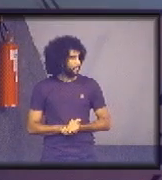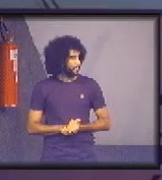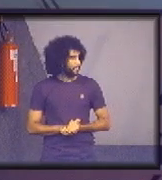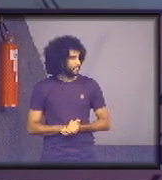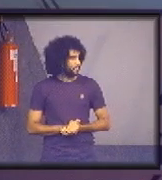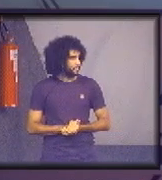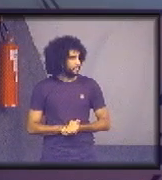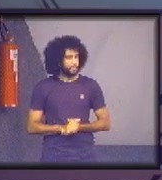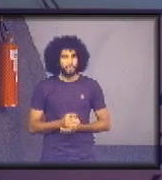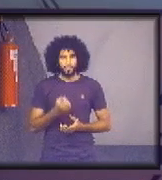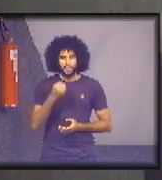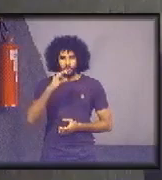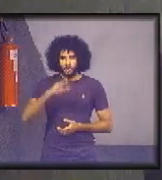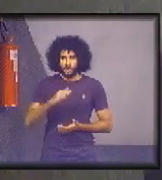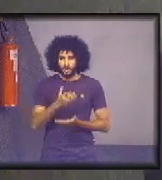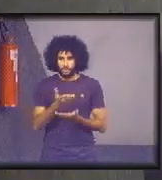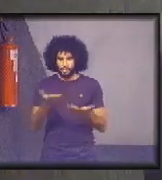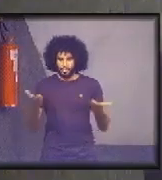Pessoal, muito boa tarde.